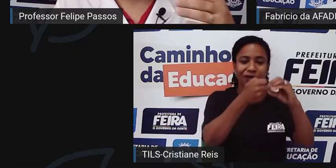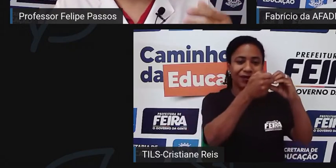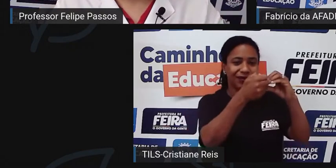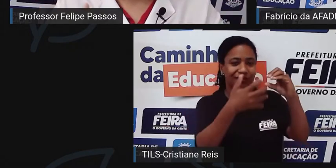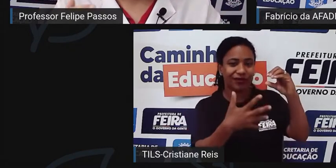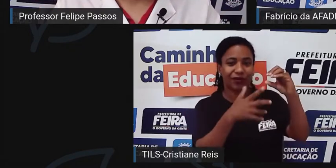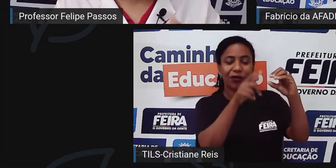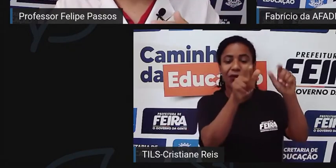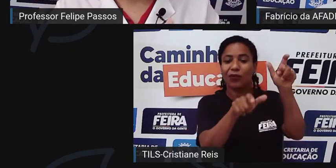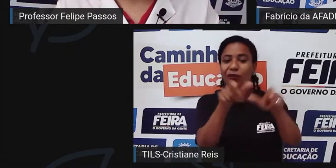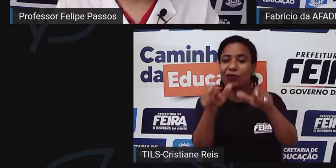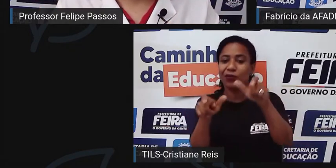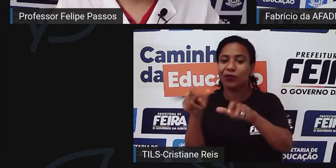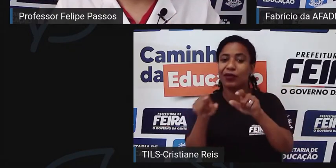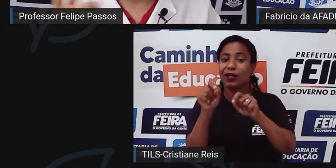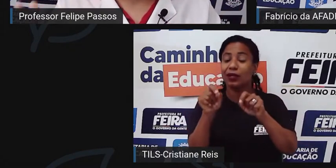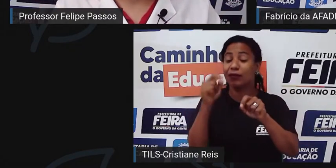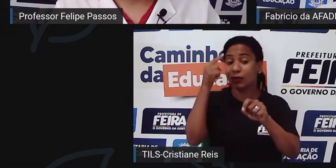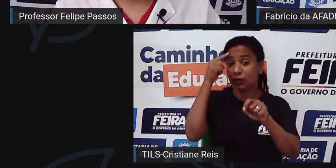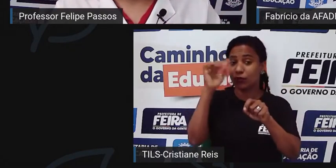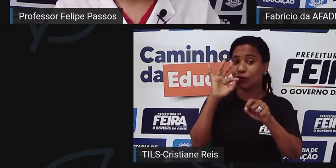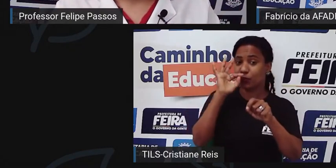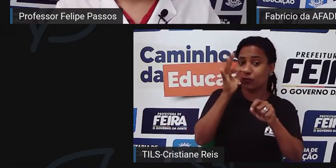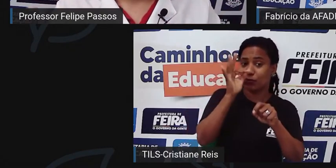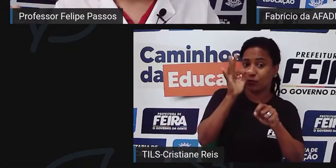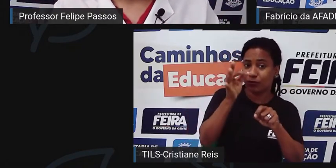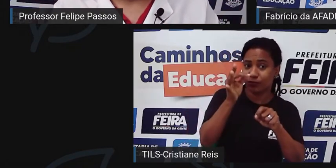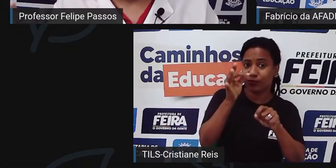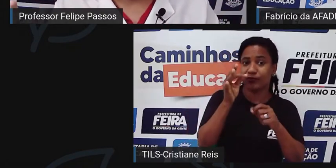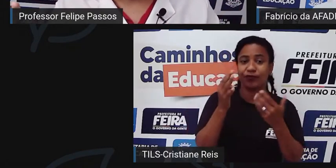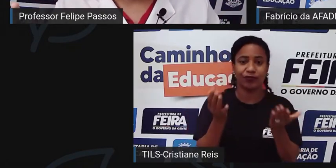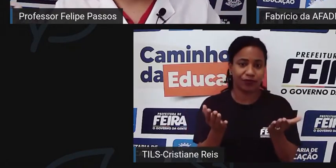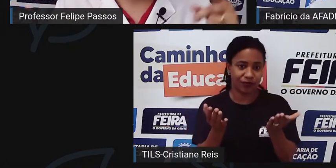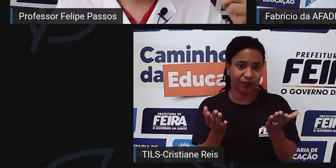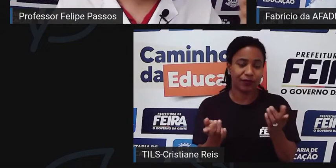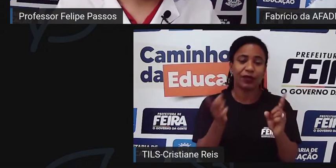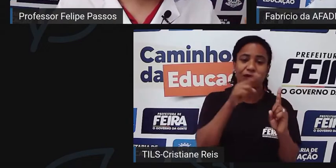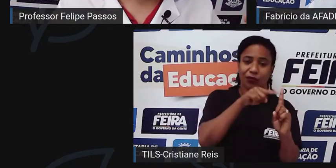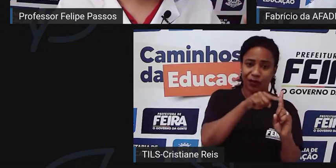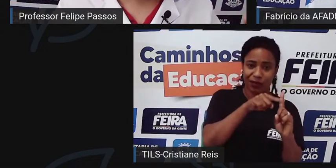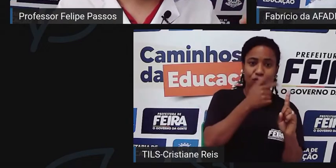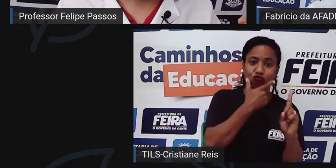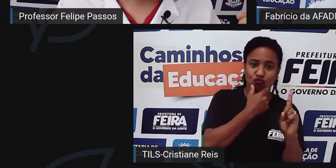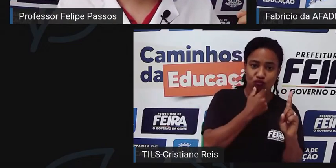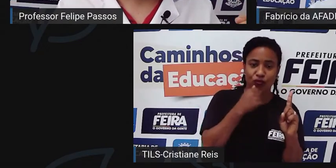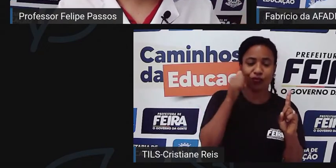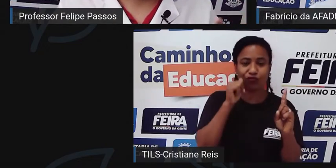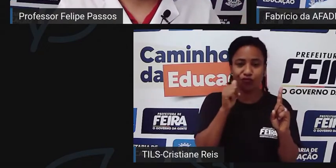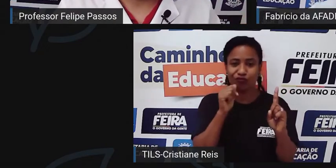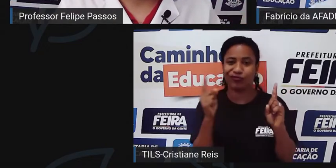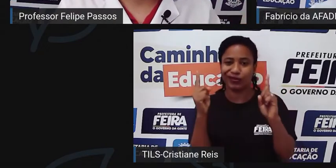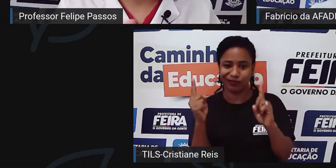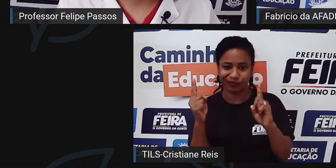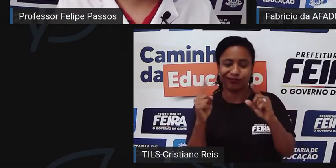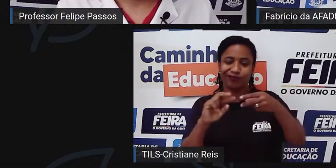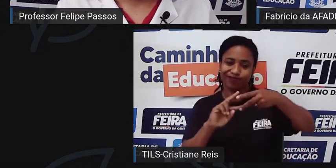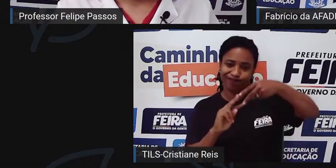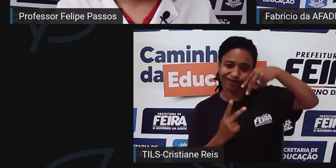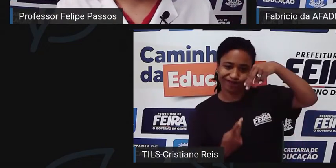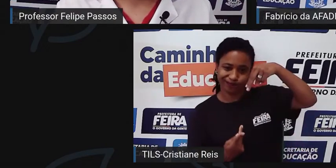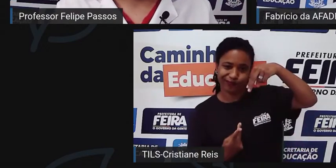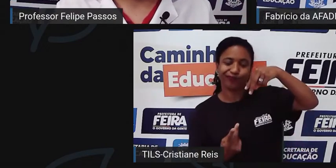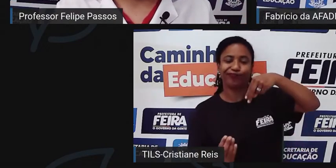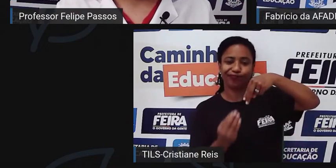já ir pensando futuramente, né? Então, se um casal, os dois têm o traço, provavelmente o filho vai sofrer a consequência